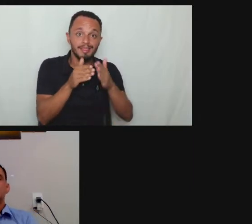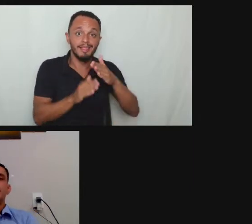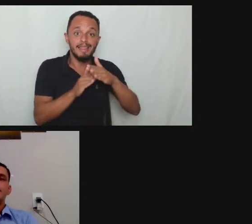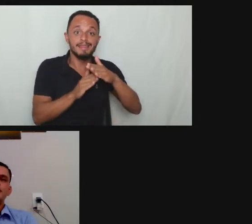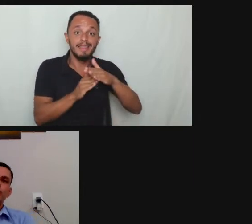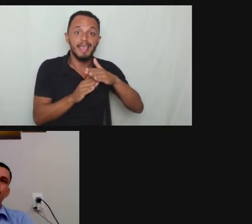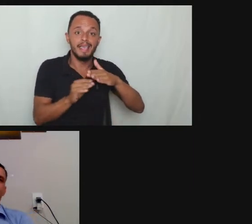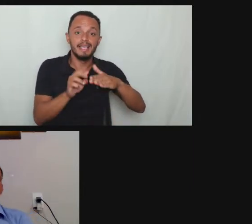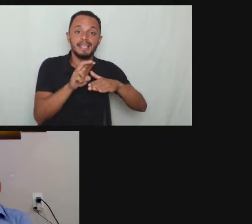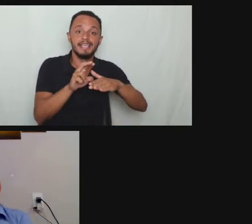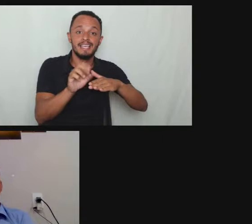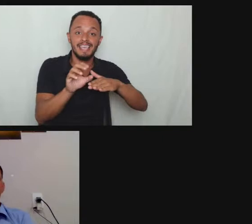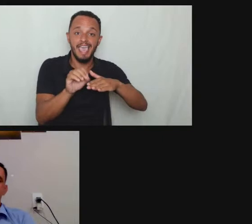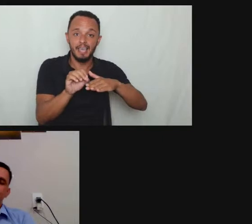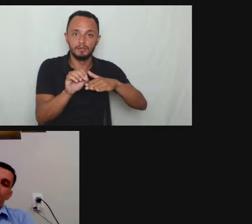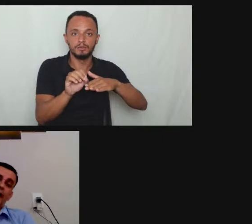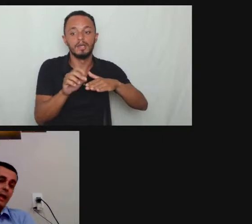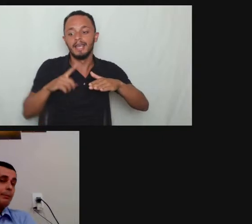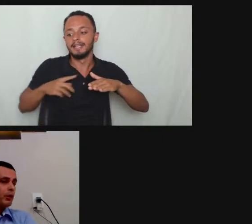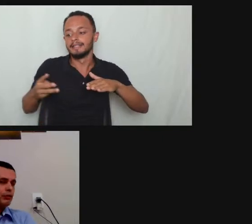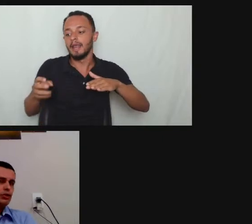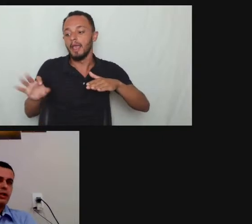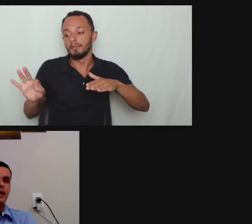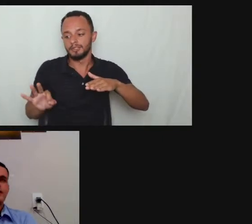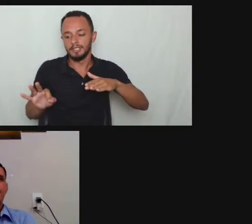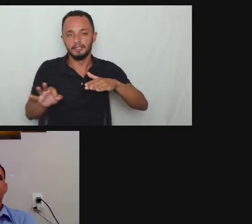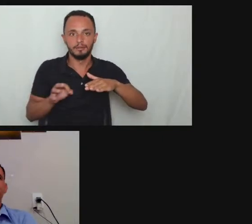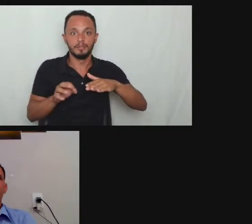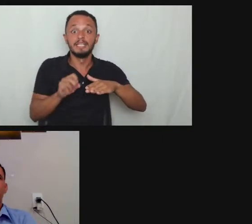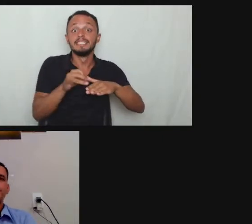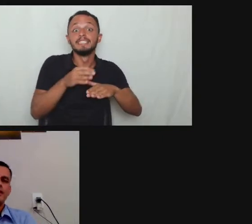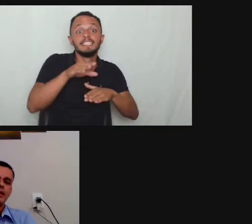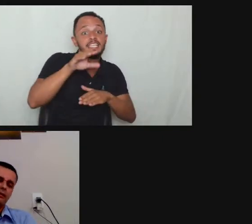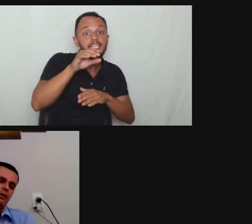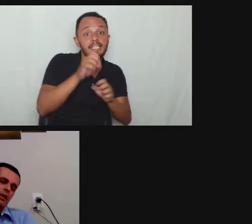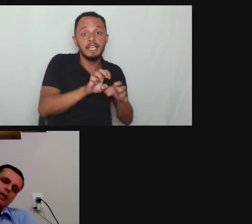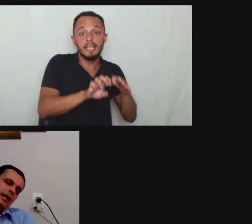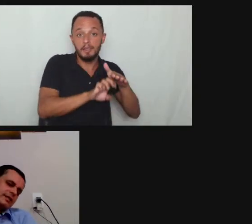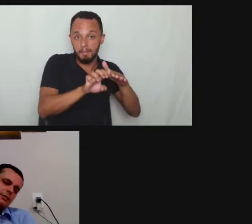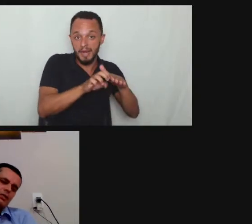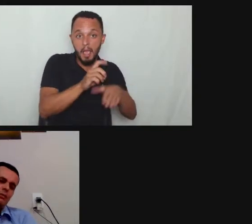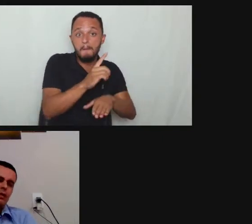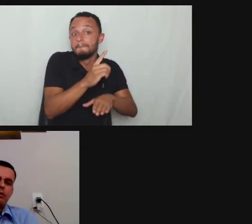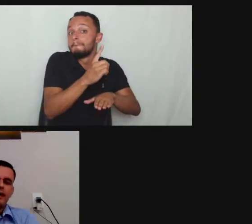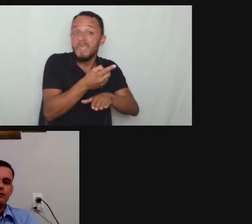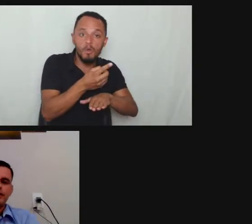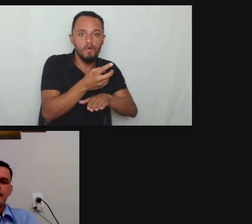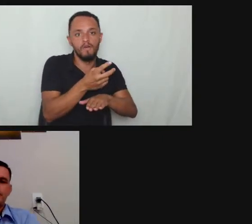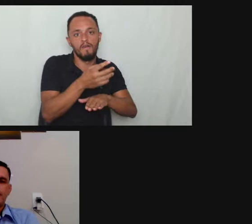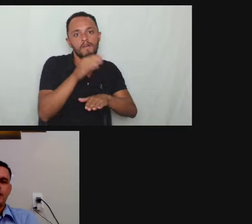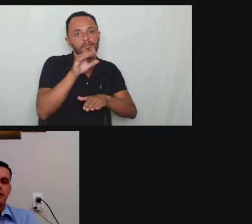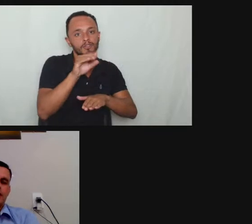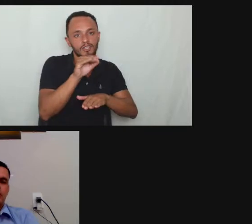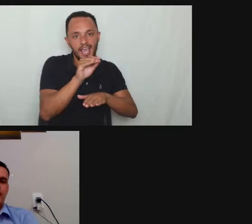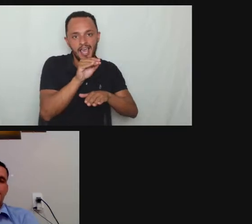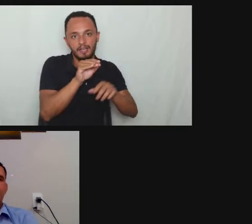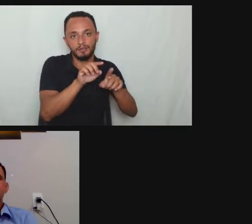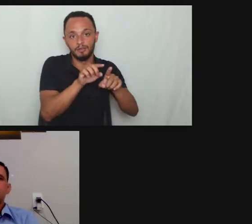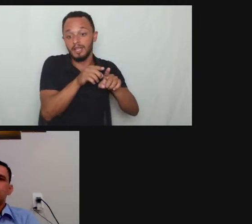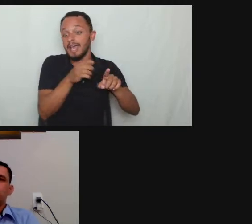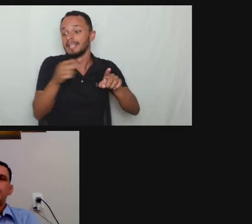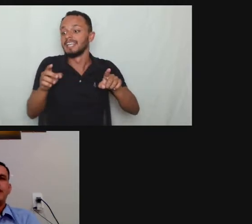cento e 501 para mil até mil funcionários já passa para quatro por cento e acima de mil não tem uma